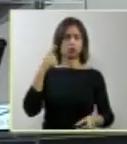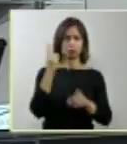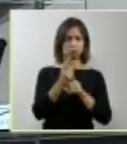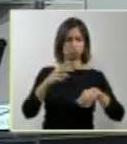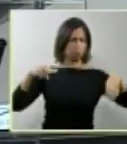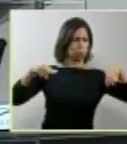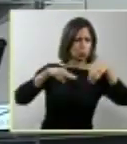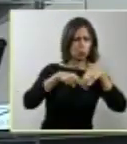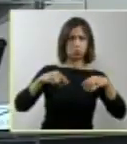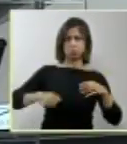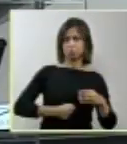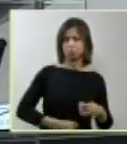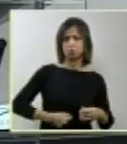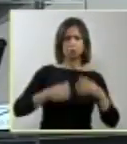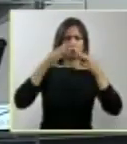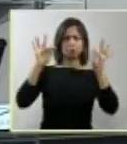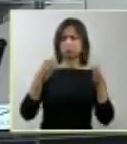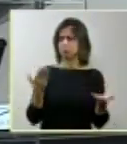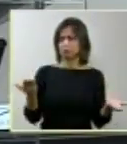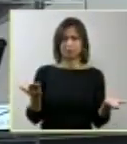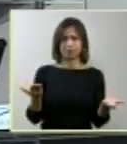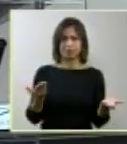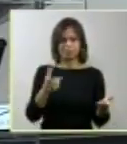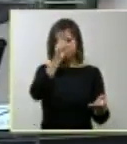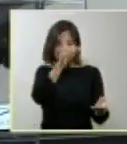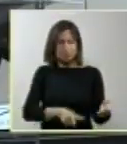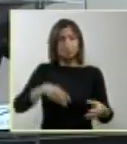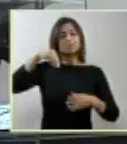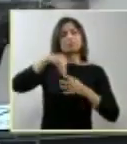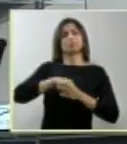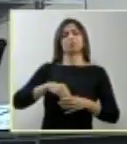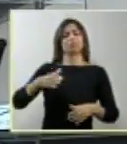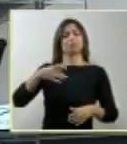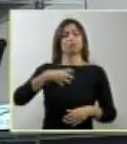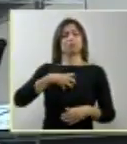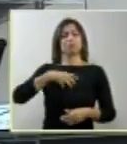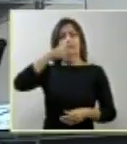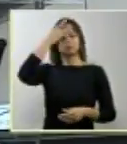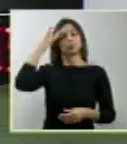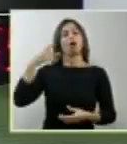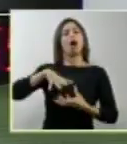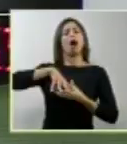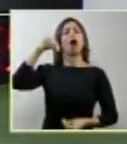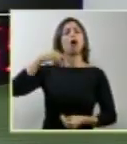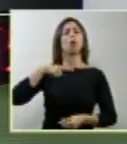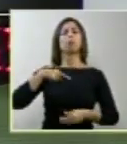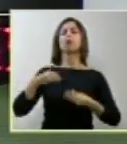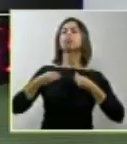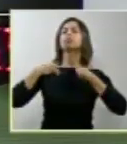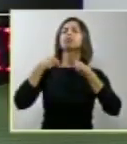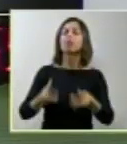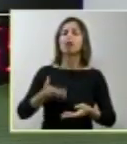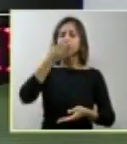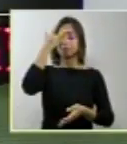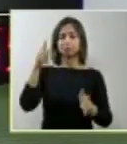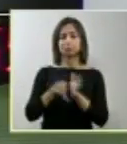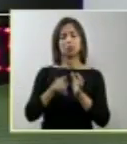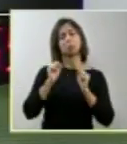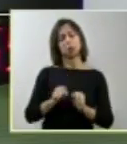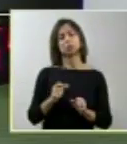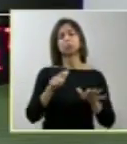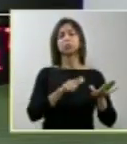nenhum equipamento, por mais sofisticado que seja. Esses são inerentes, é o espírito humano que dá vida àquele corpo material, que pode durar semanas,